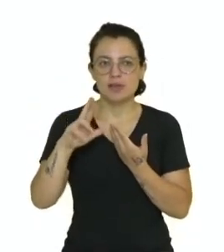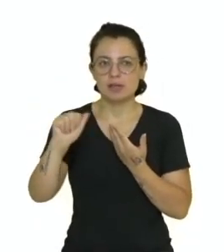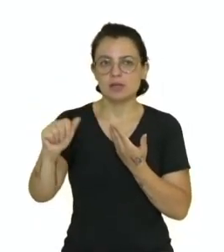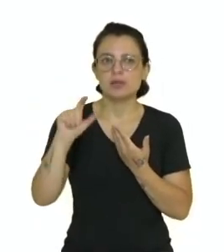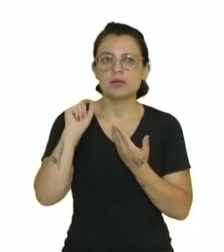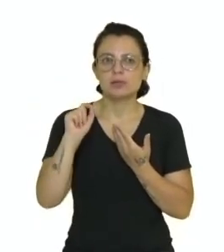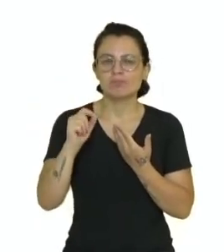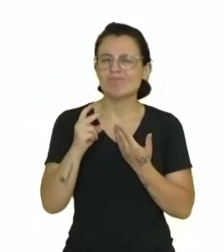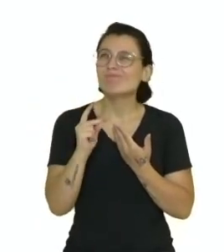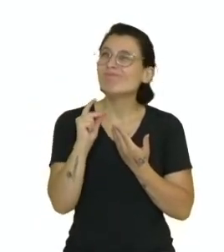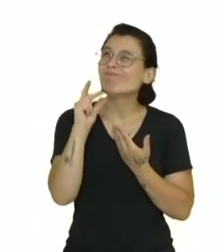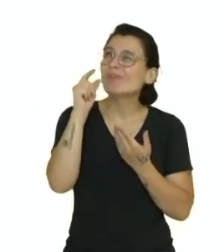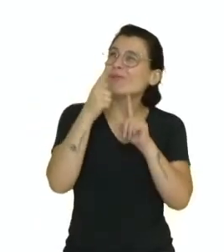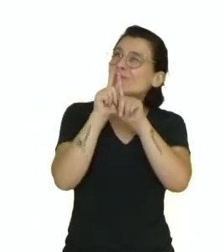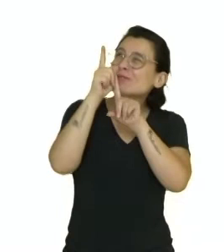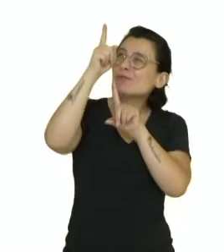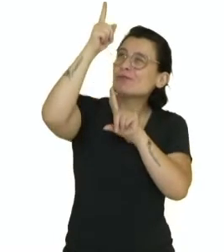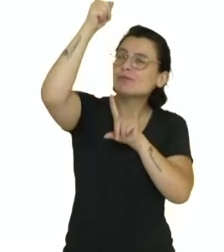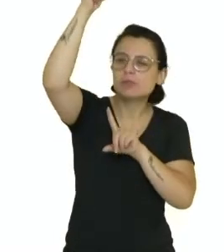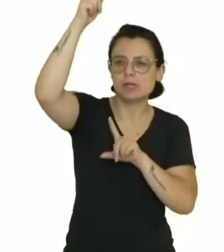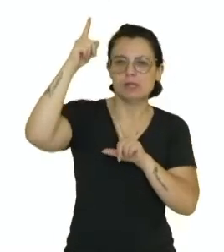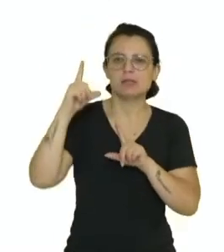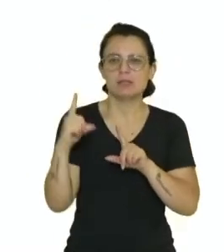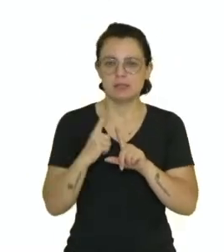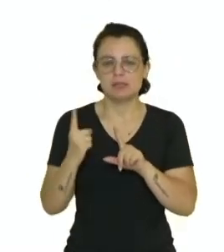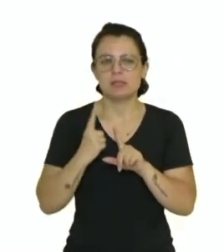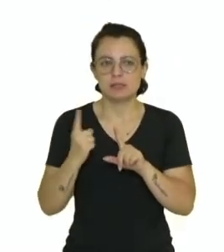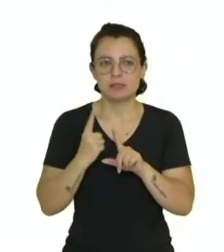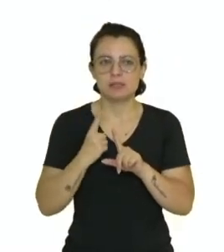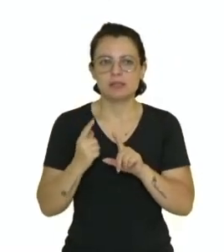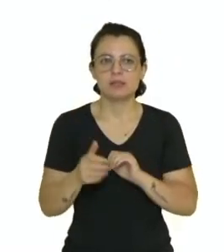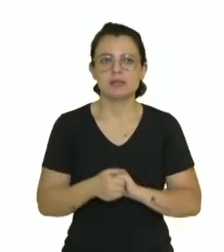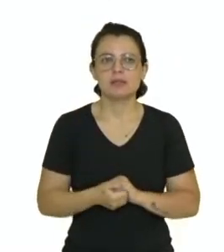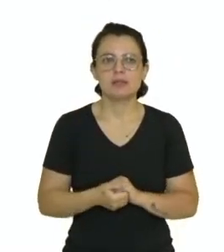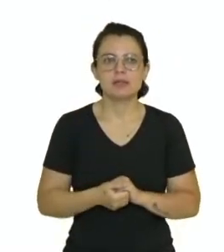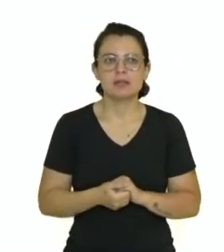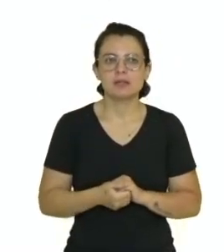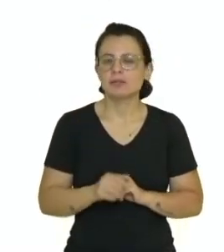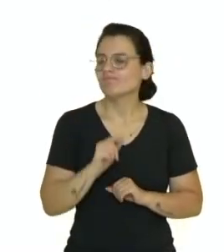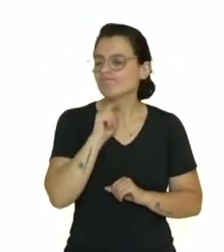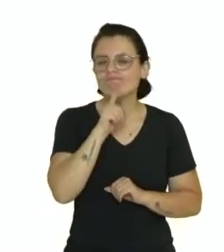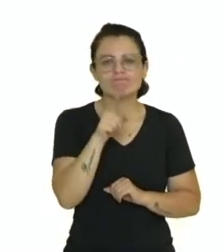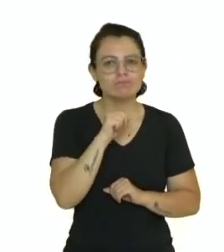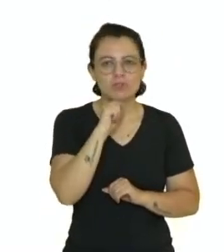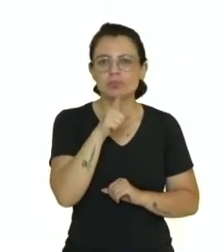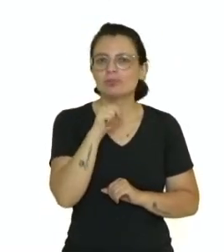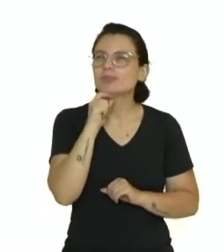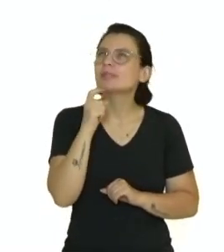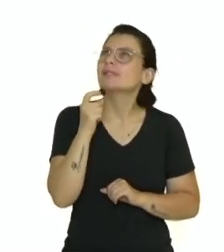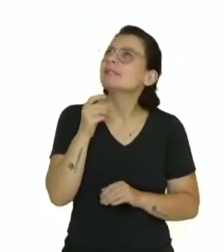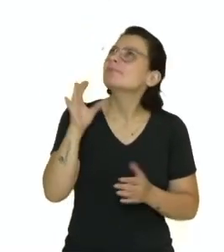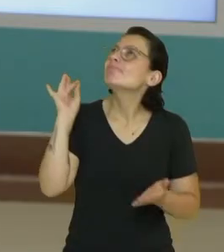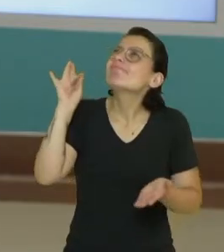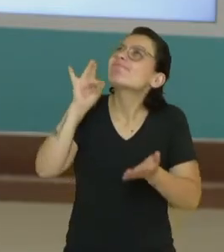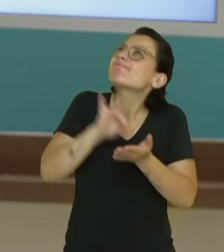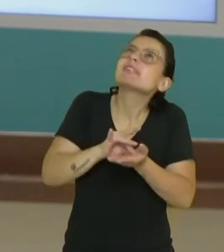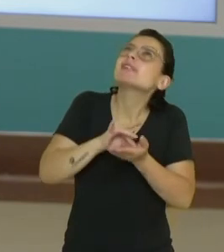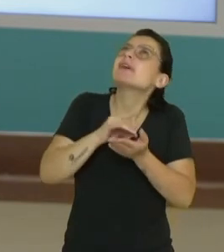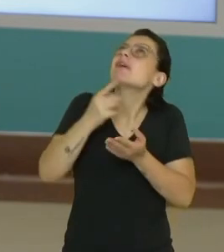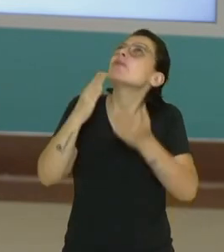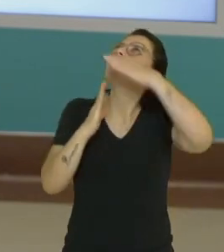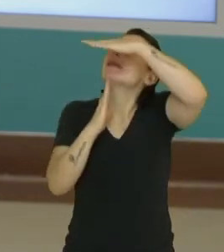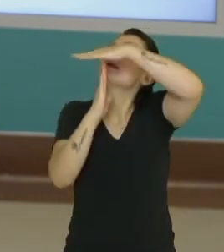muitos quilômetros, acima da superfície terrestre. Não é possível estimar por precisão, com